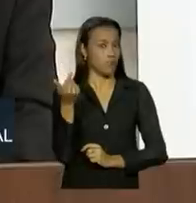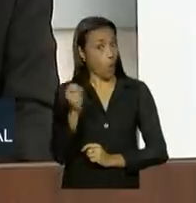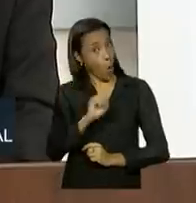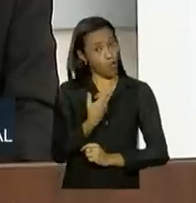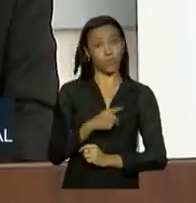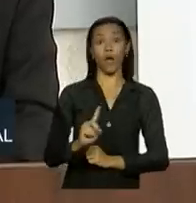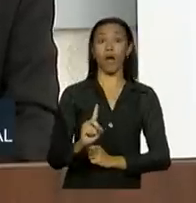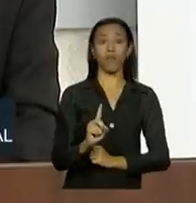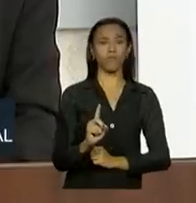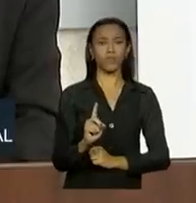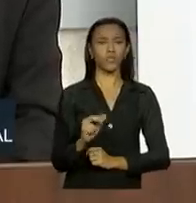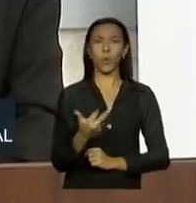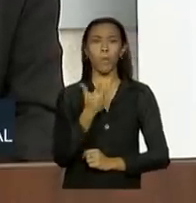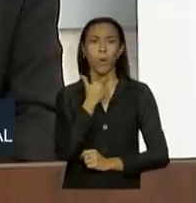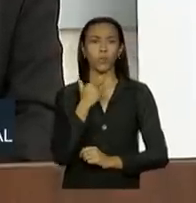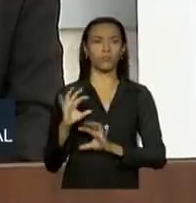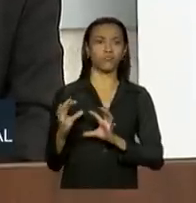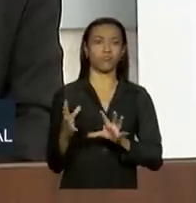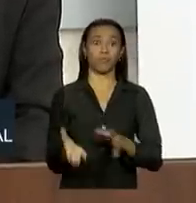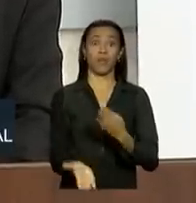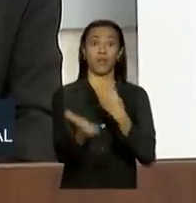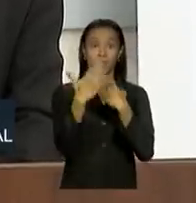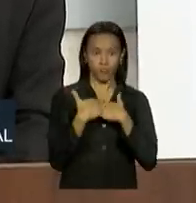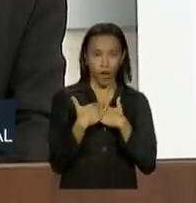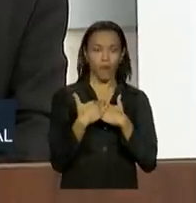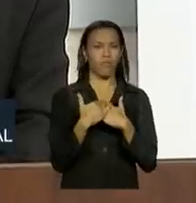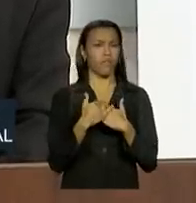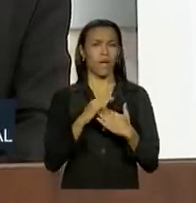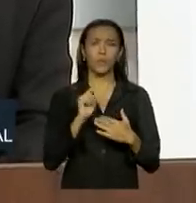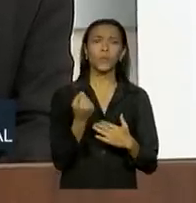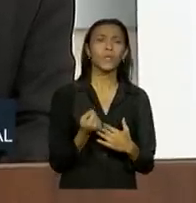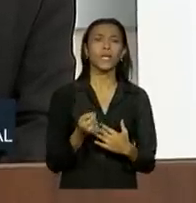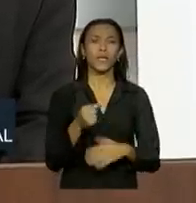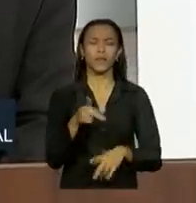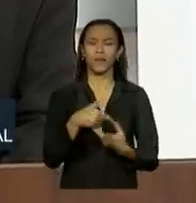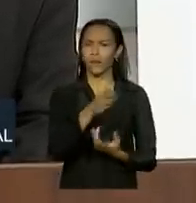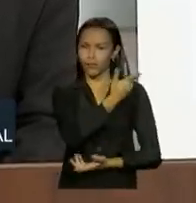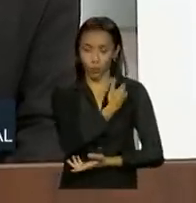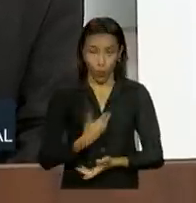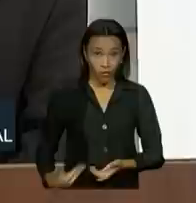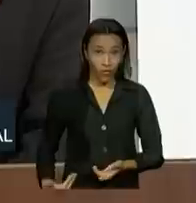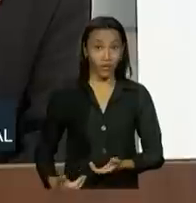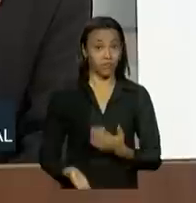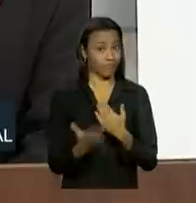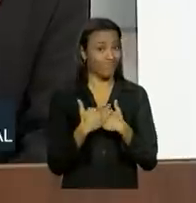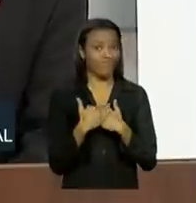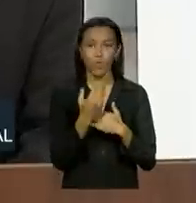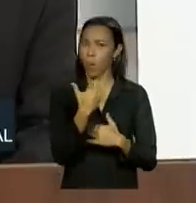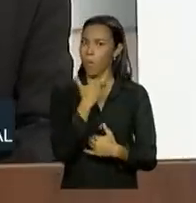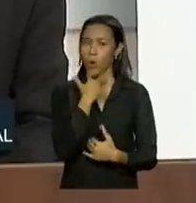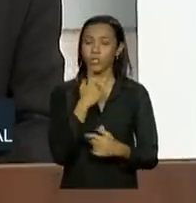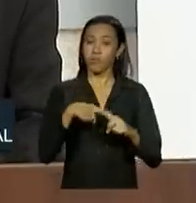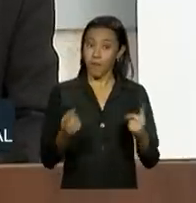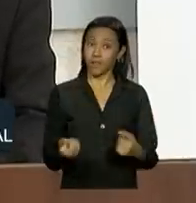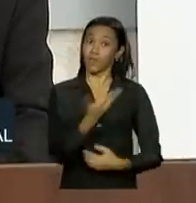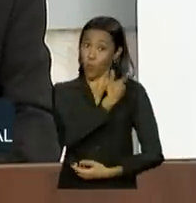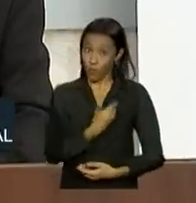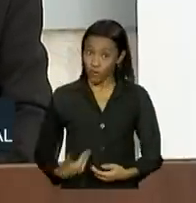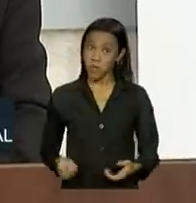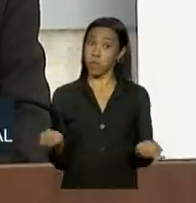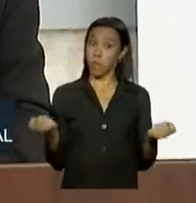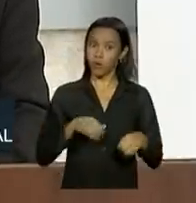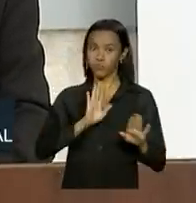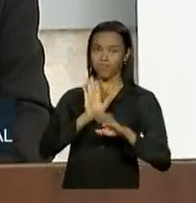ou não não se apoderem dos instrumentos de Estado em benefício próprio, mas que esse Estado esteja em benefício